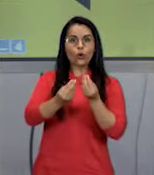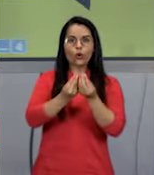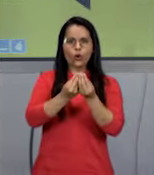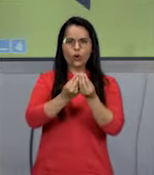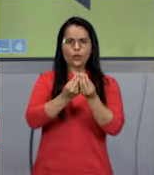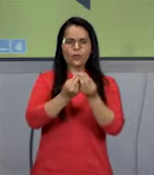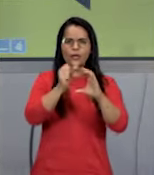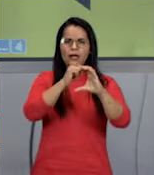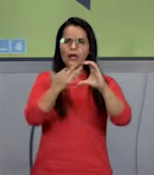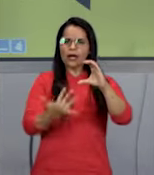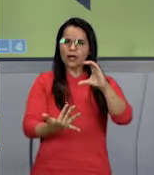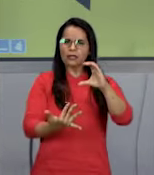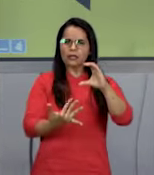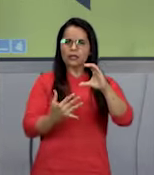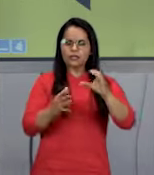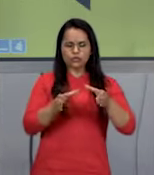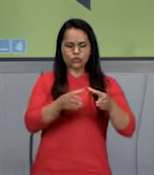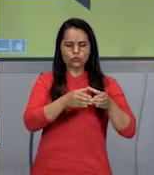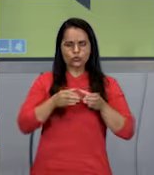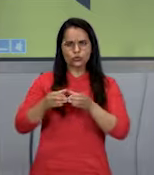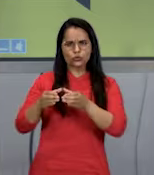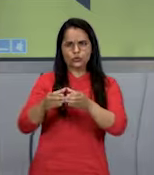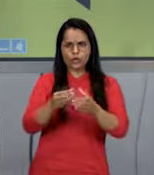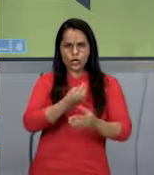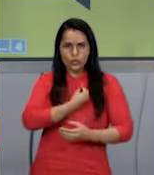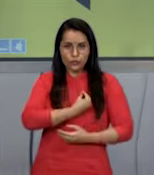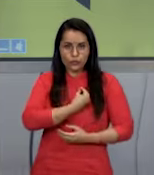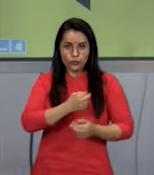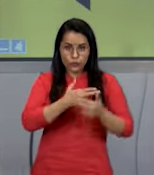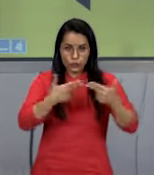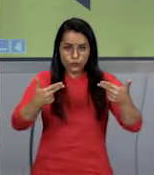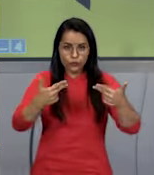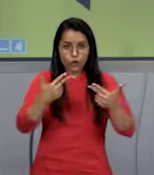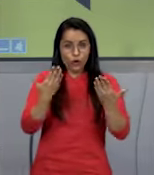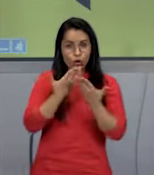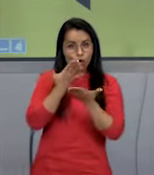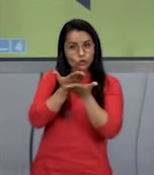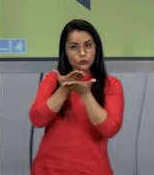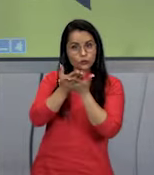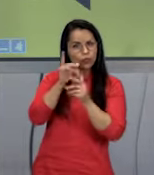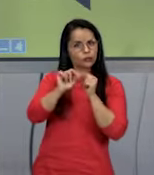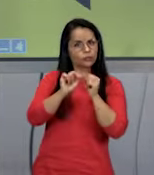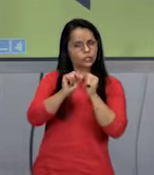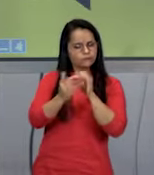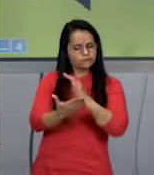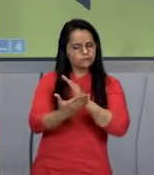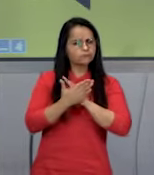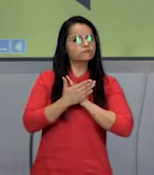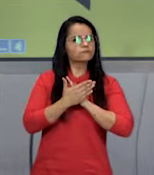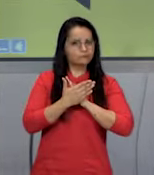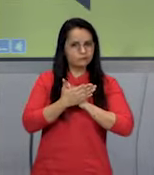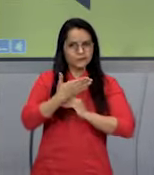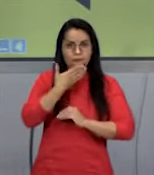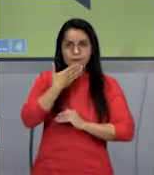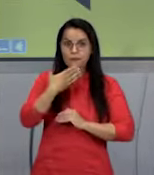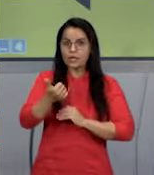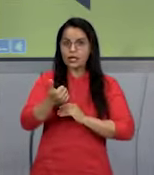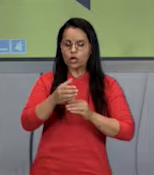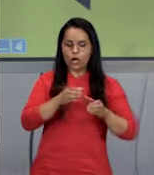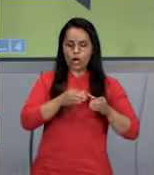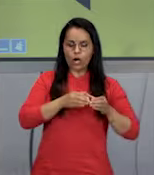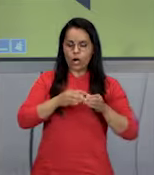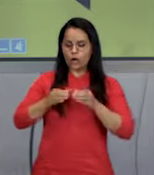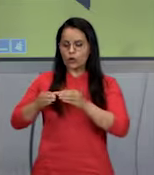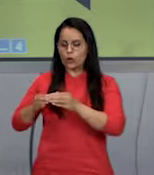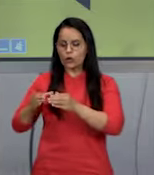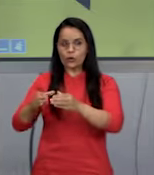seres vivos que nós estudaremos na aula de hoje serão para nos ajudar a melhor agrupar